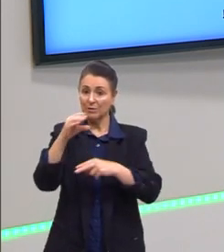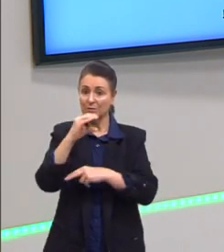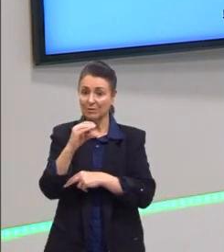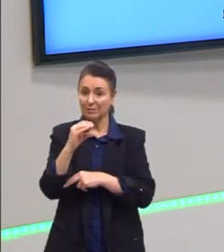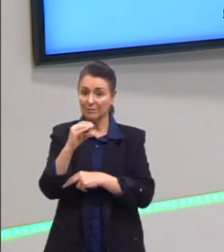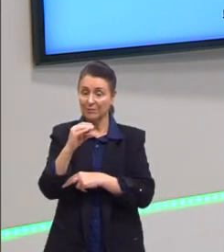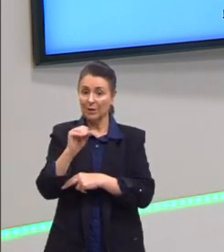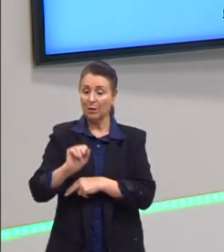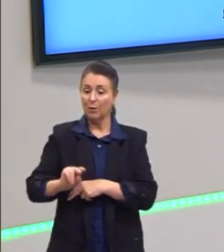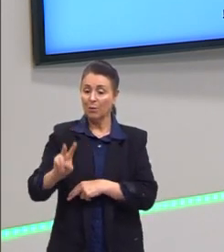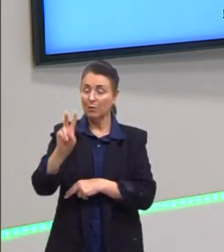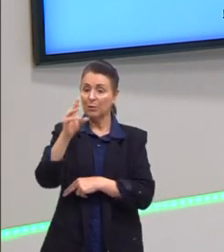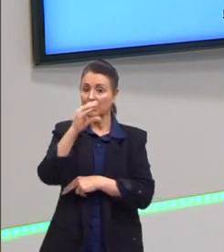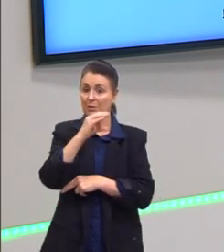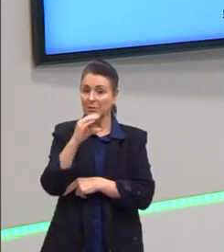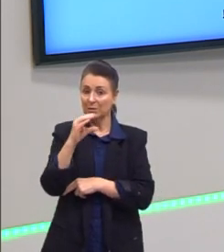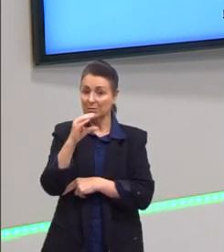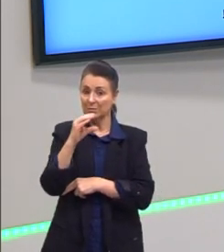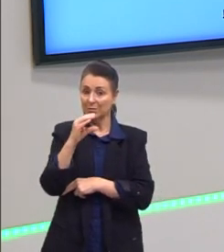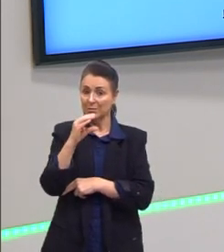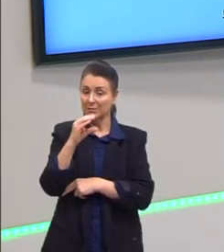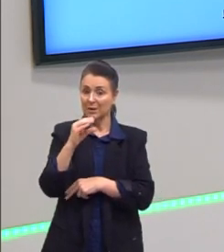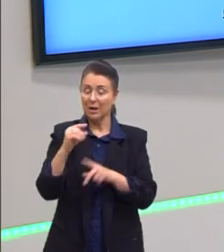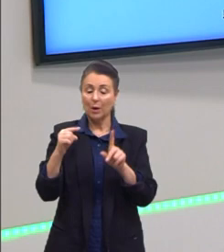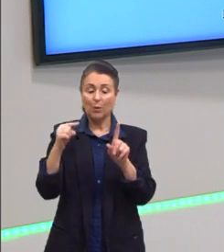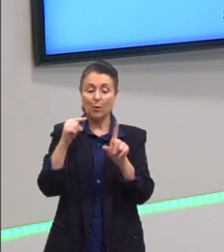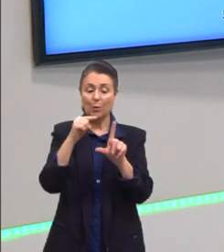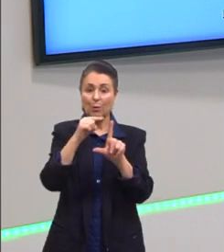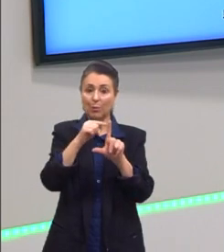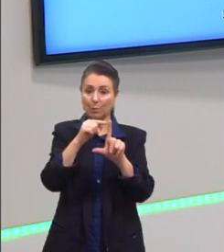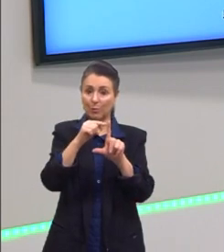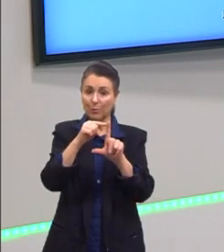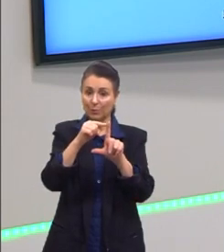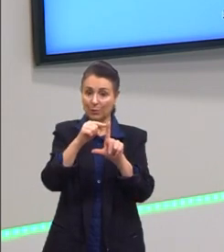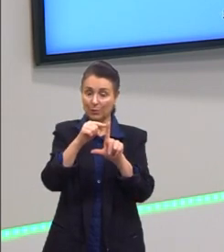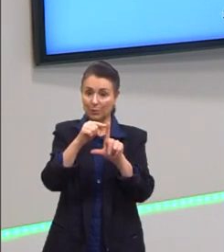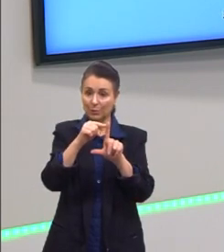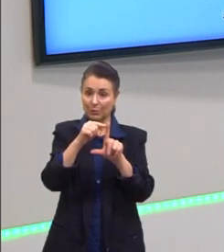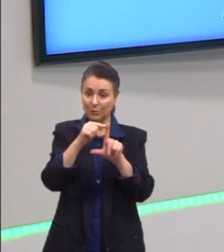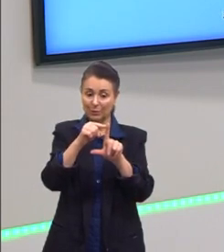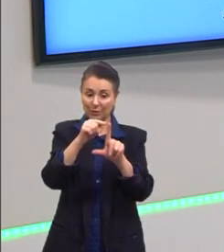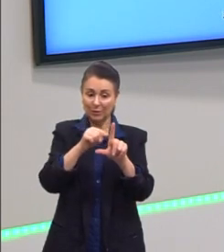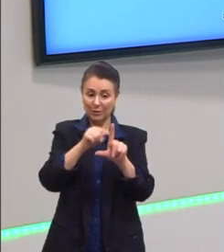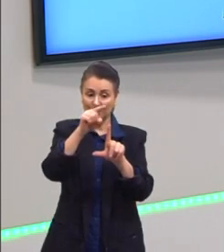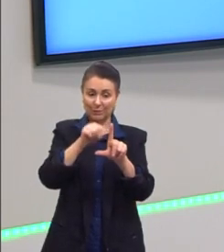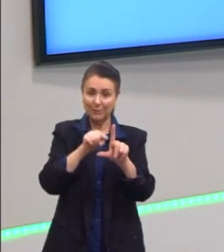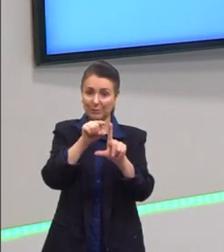O valor de C é exatamente o ponto onde o gráfico cruza o eixo Y.